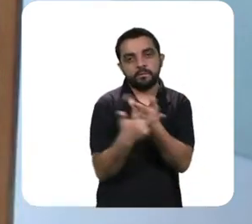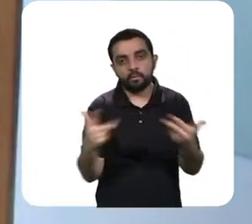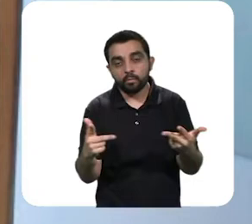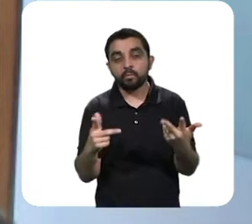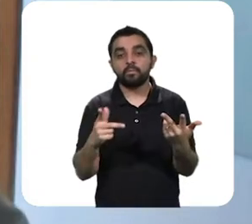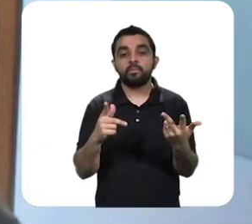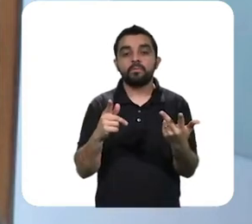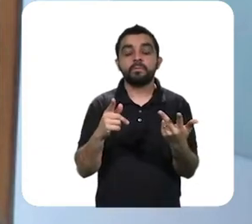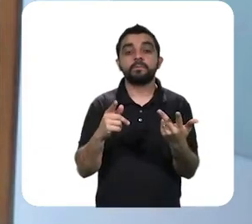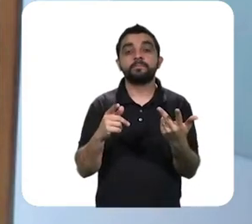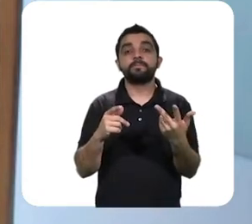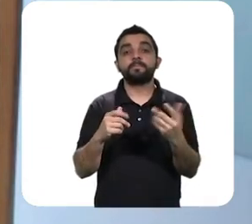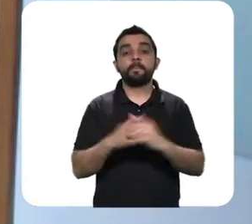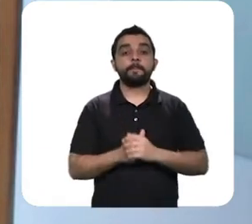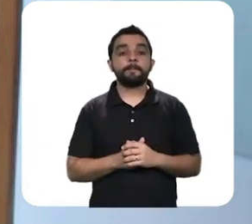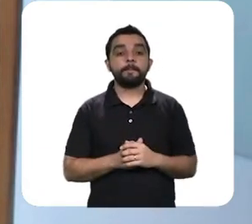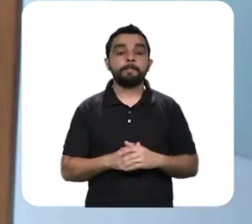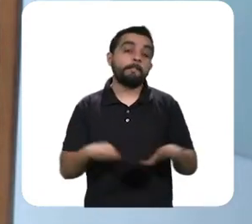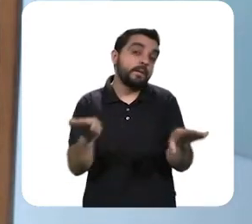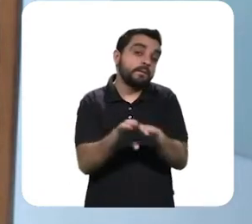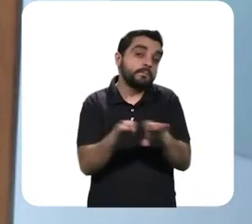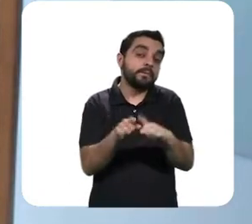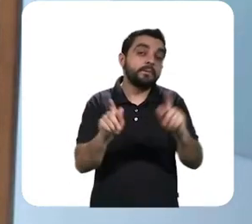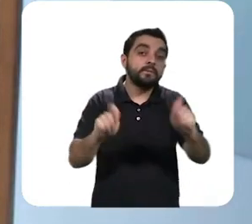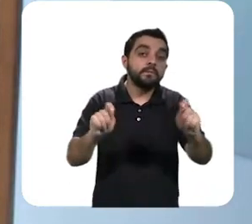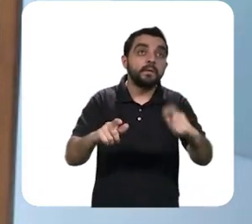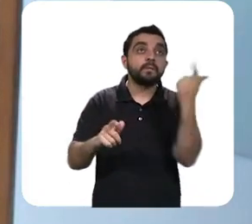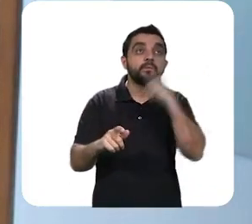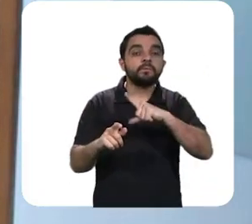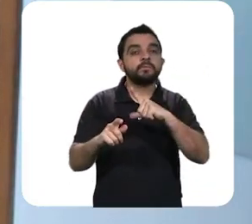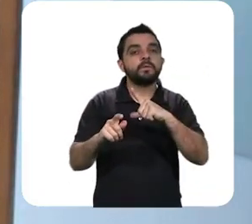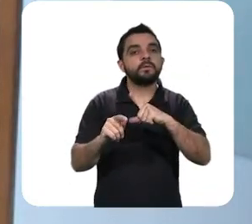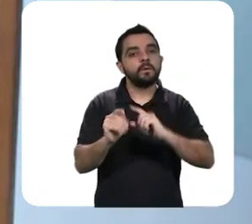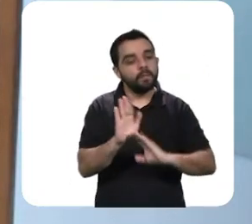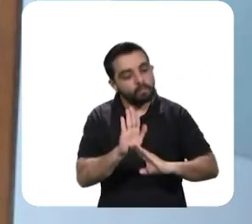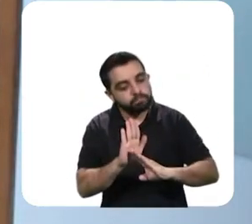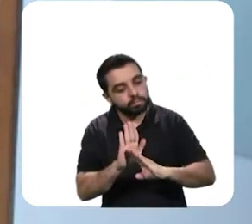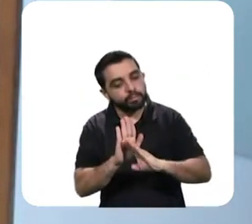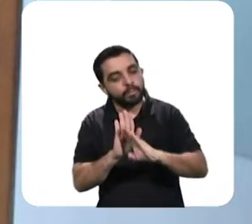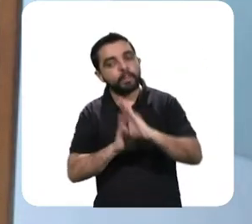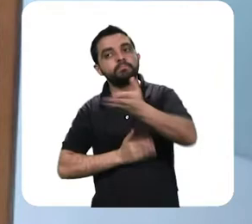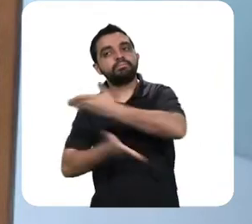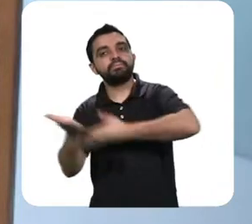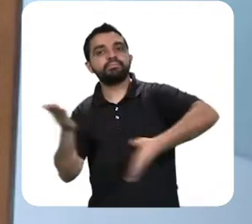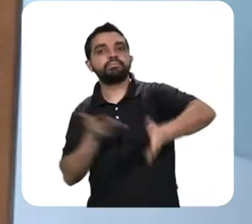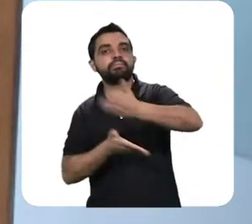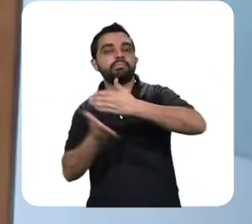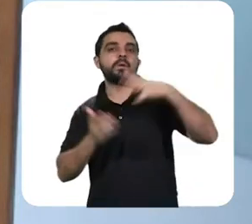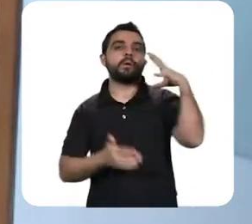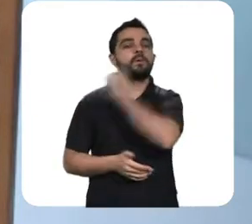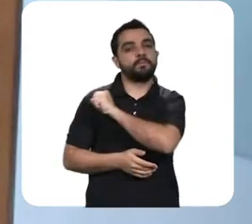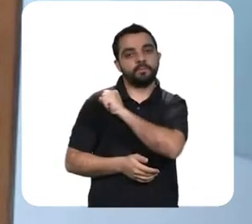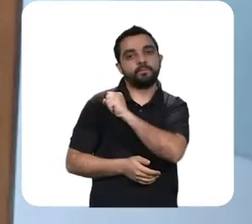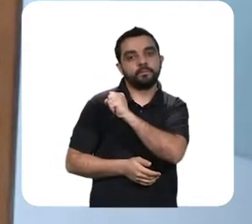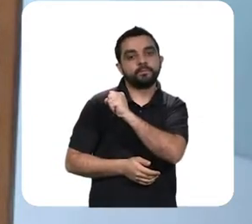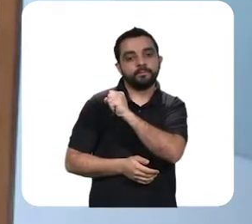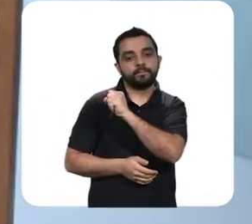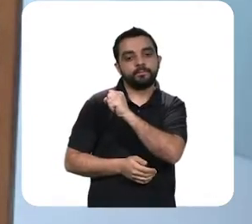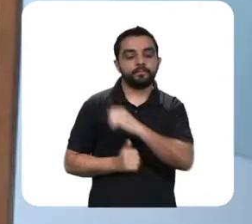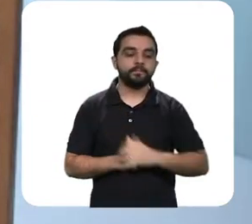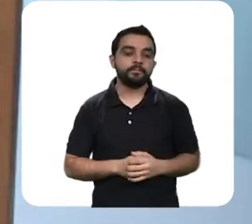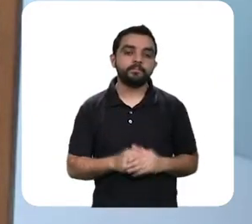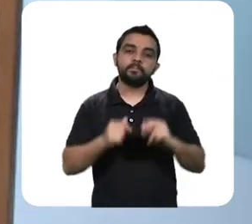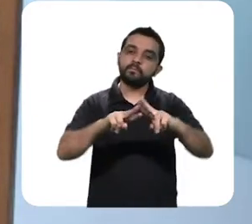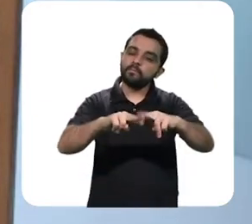forçado nós também temos uma capacidade de estabelecer serviços com muito maior rapidez e aí